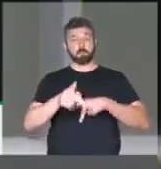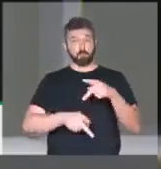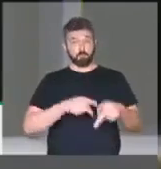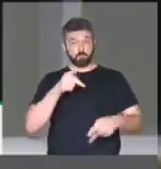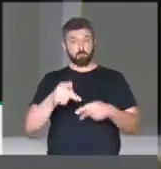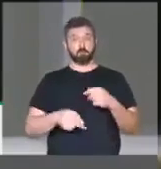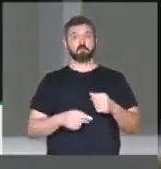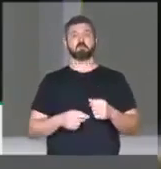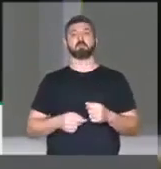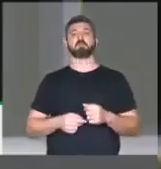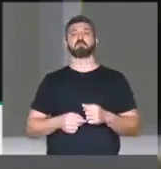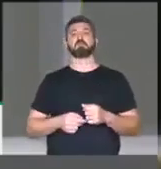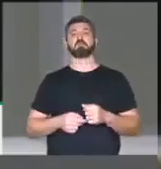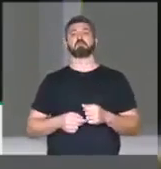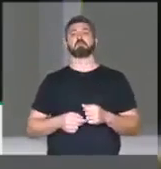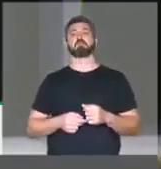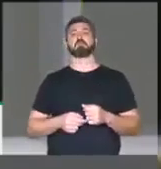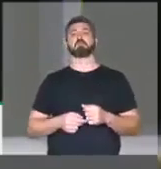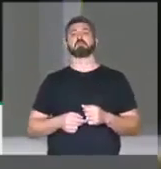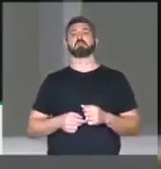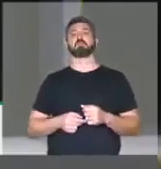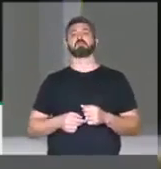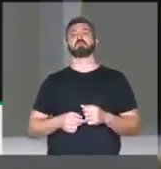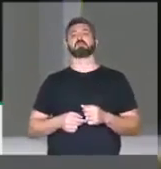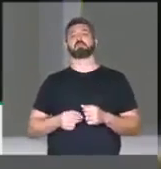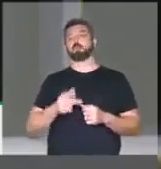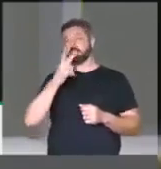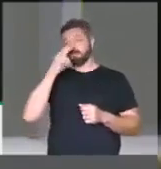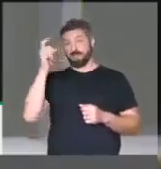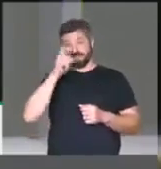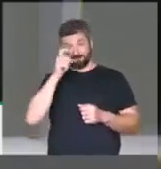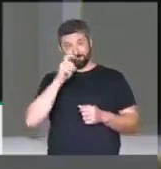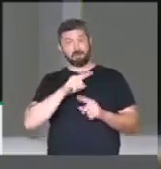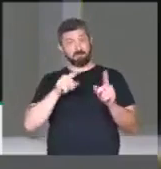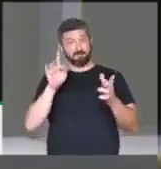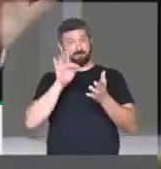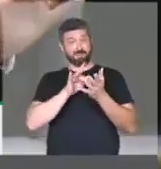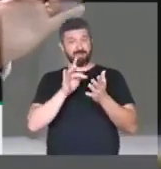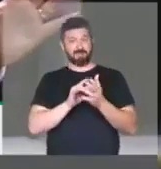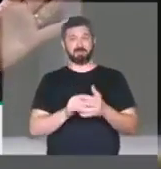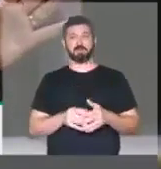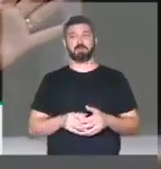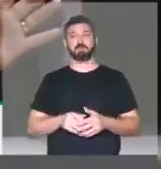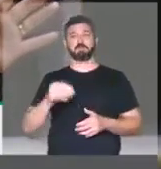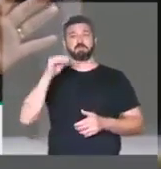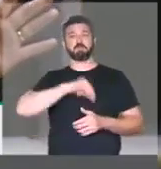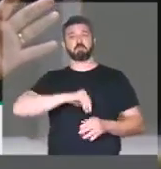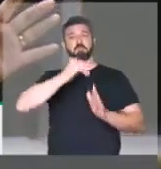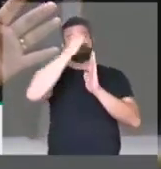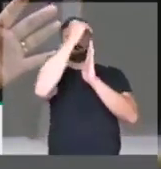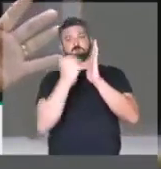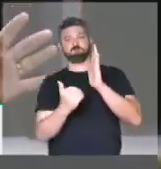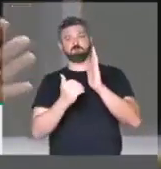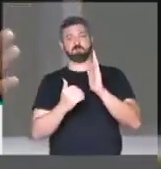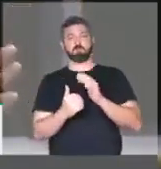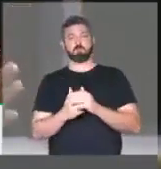brasileiro, está um que parece mentira, mas é verdade, redução de salários.